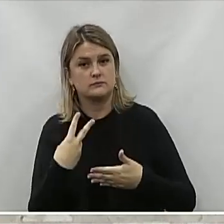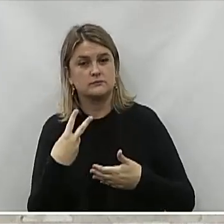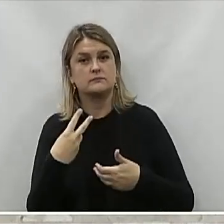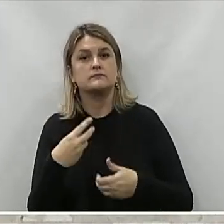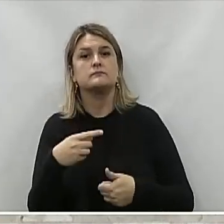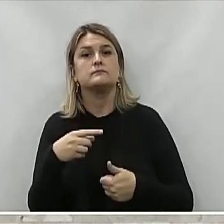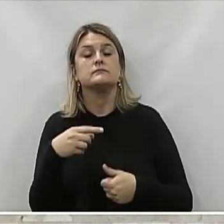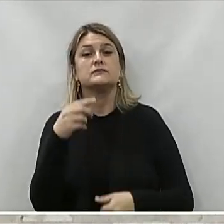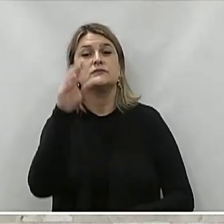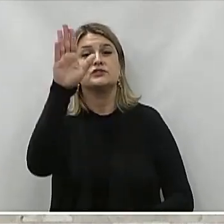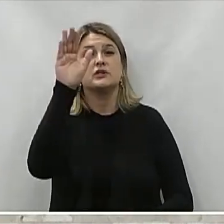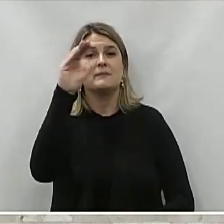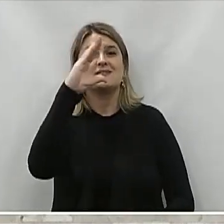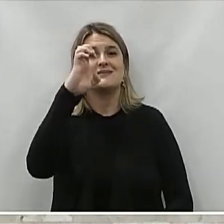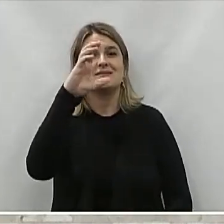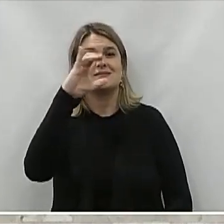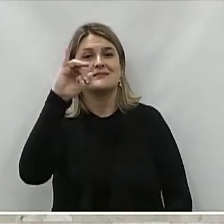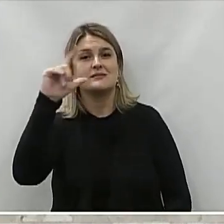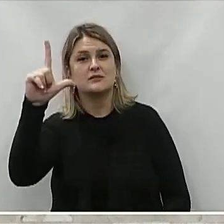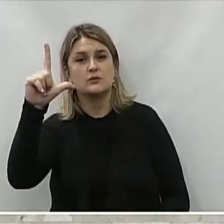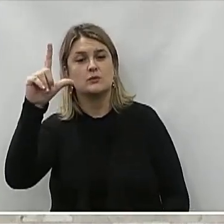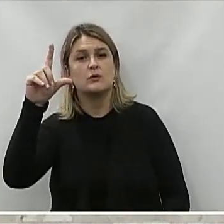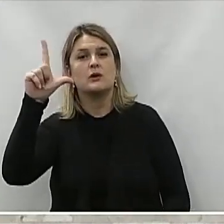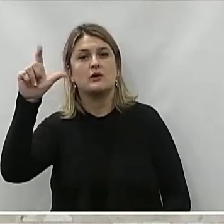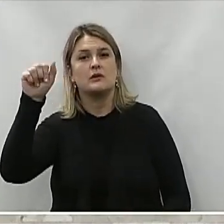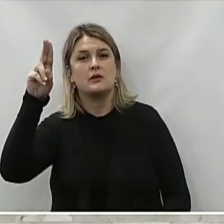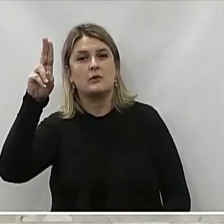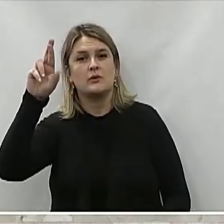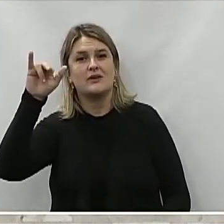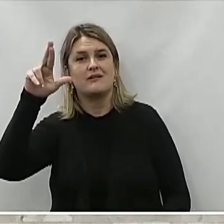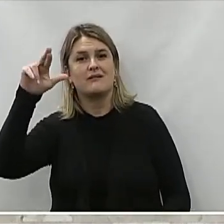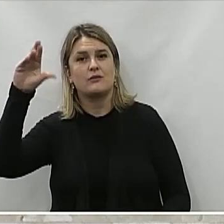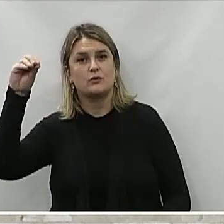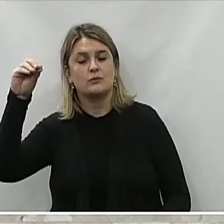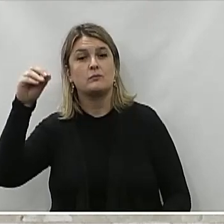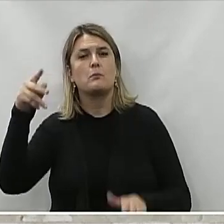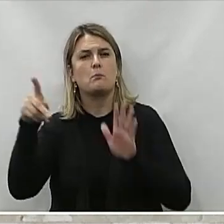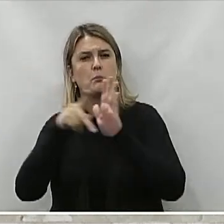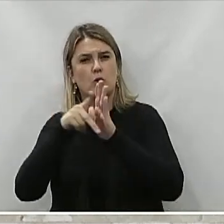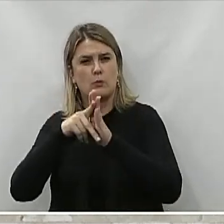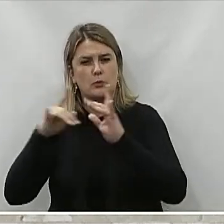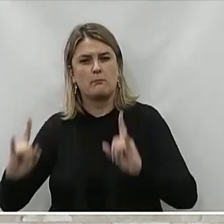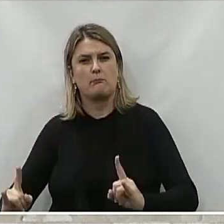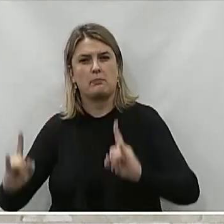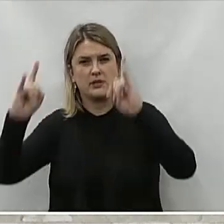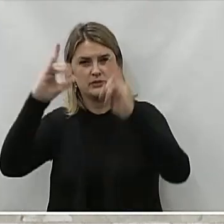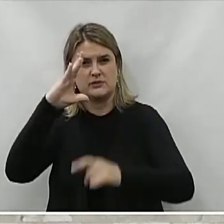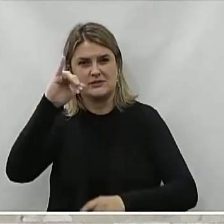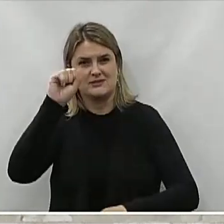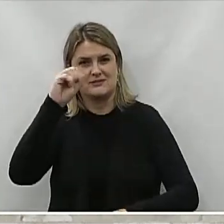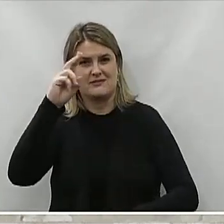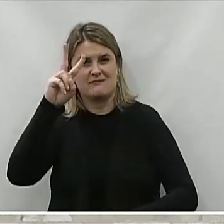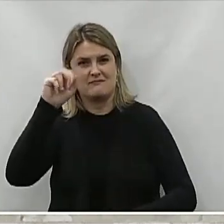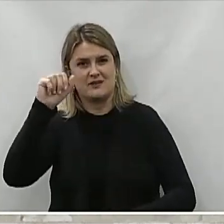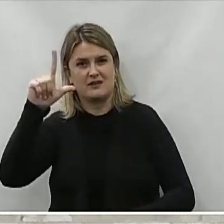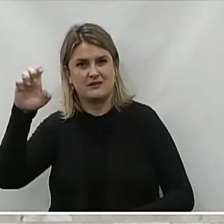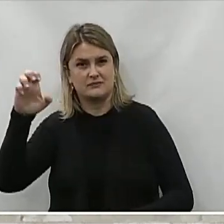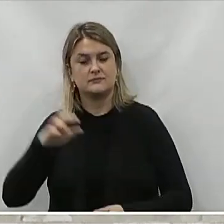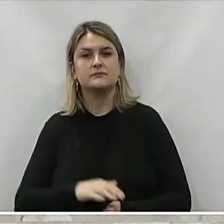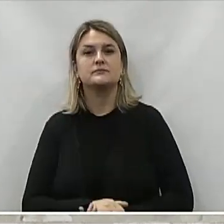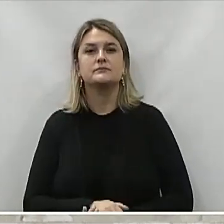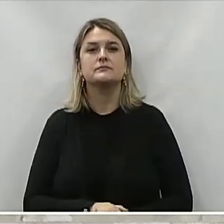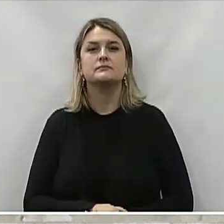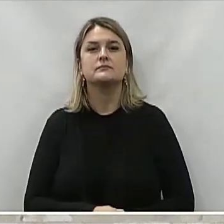Que denomina De Cecil Laureano Leme A nova sede própria Do Cisvale No município Do União da Vitória Paraná